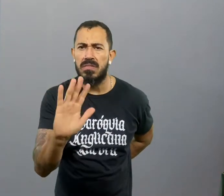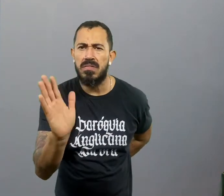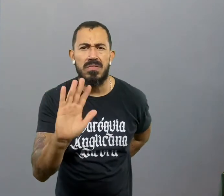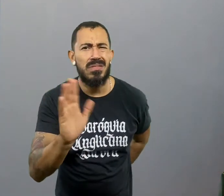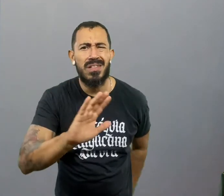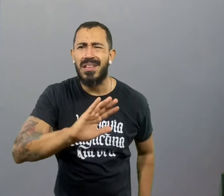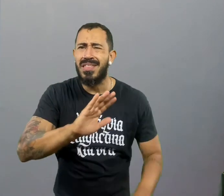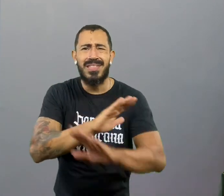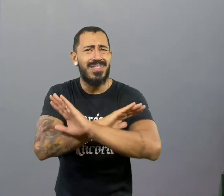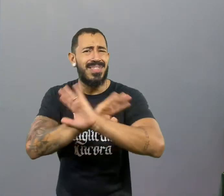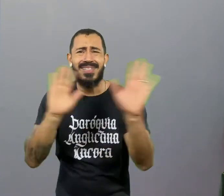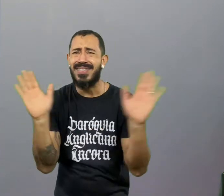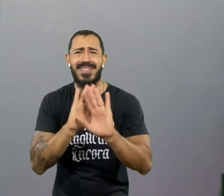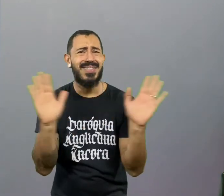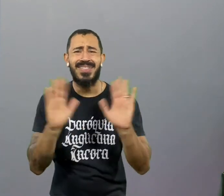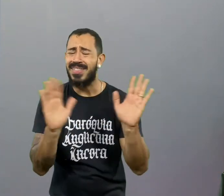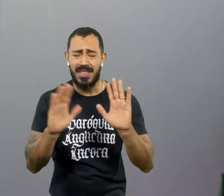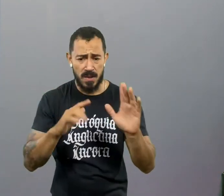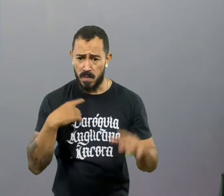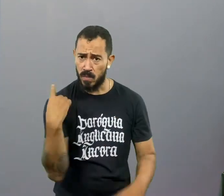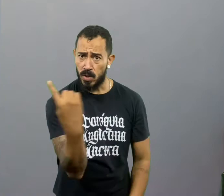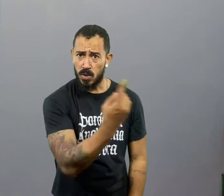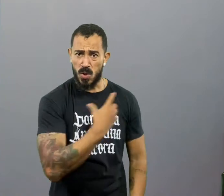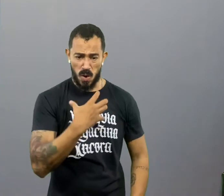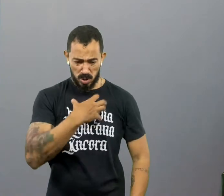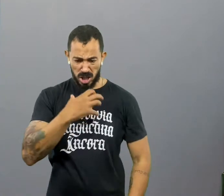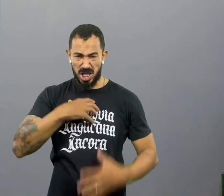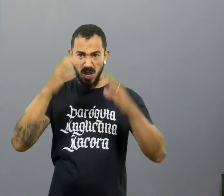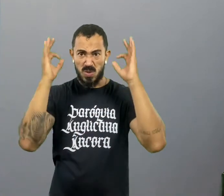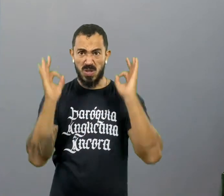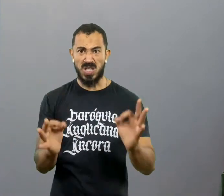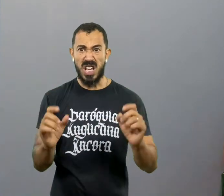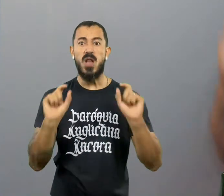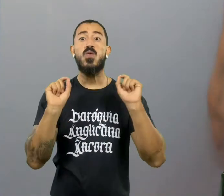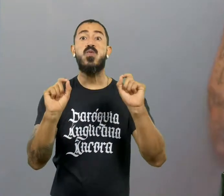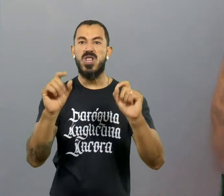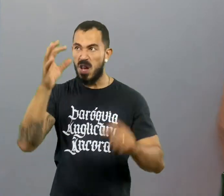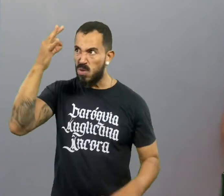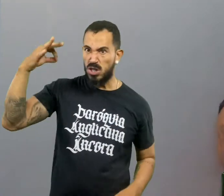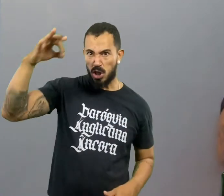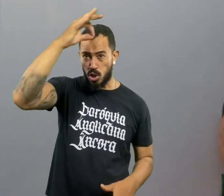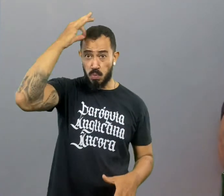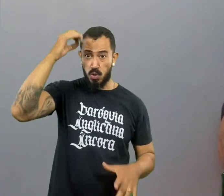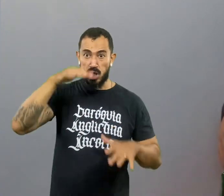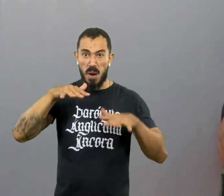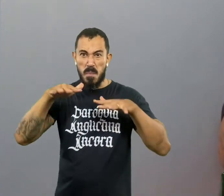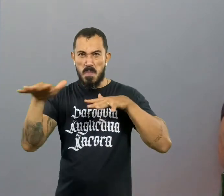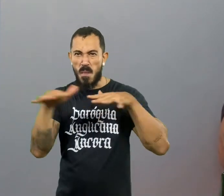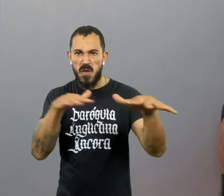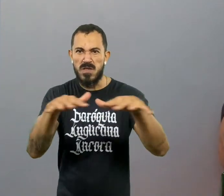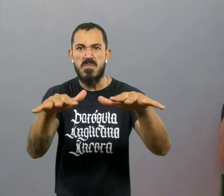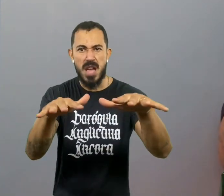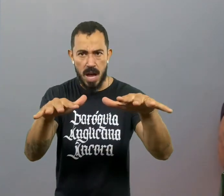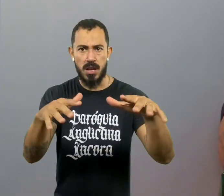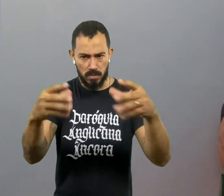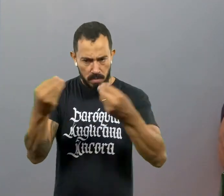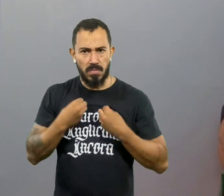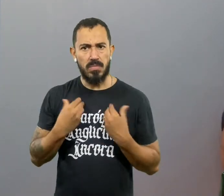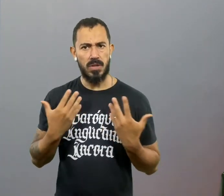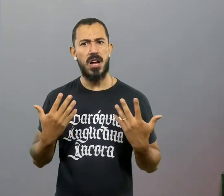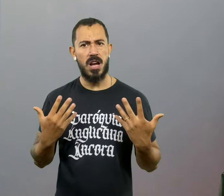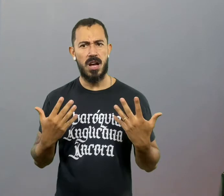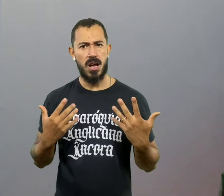pessoa prudente está em plena execução de boas obras do qual o Espírito vai lhe incubir na vida. Tá bom?